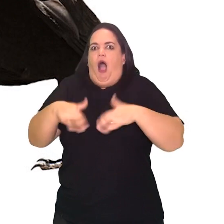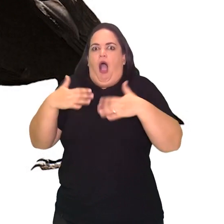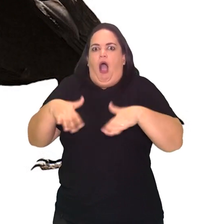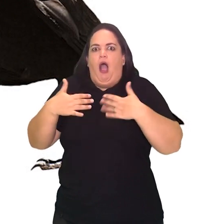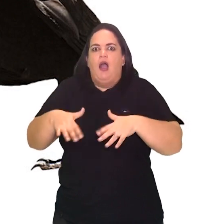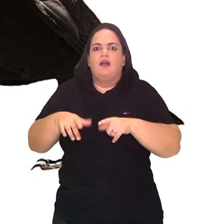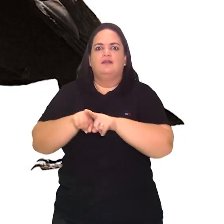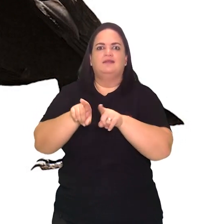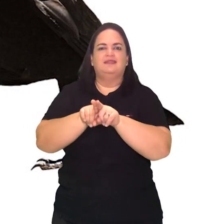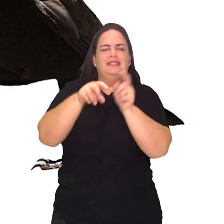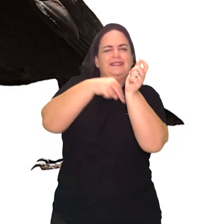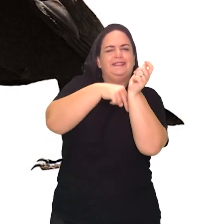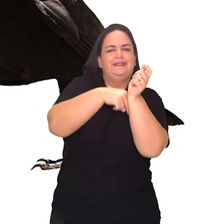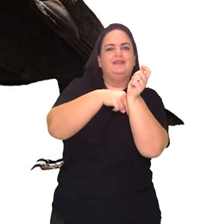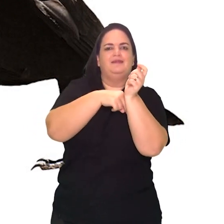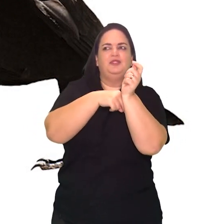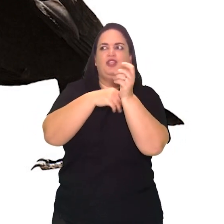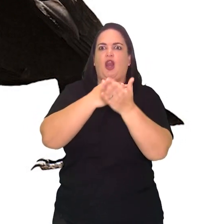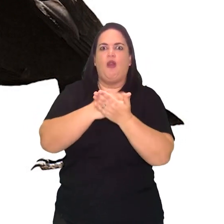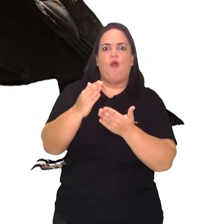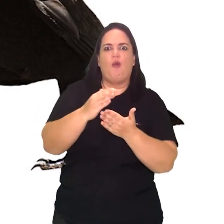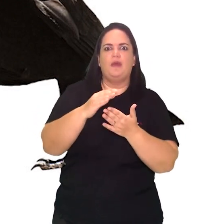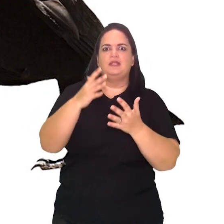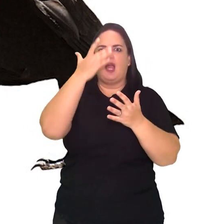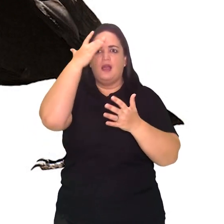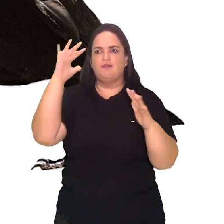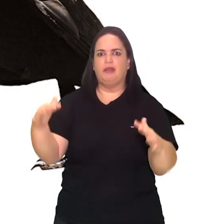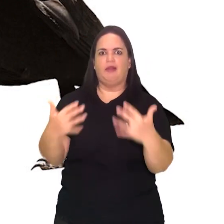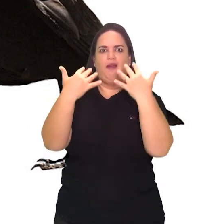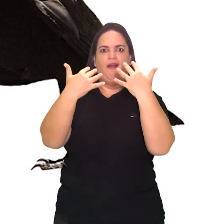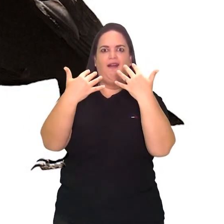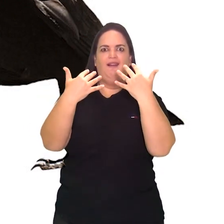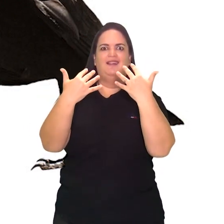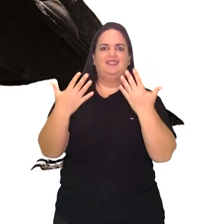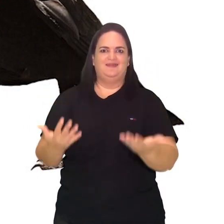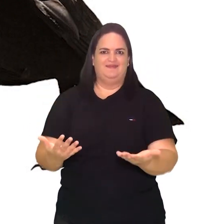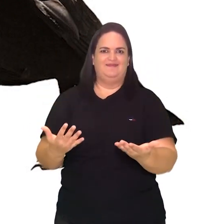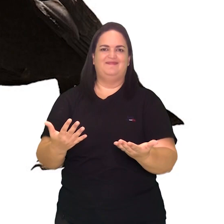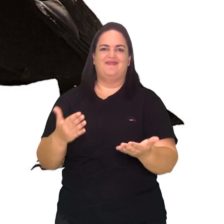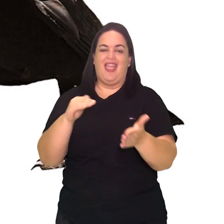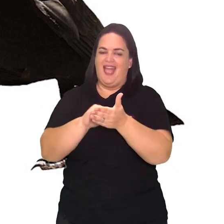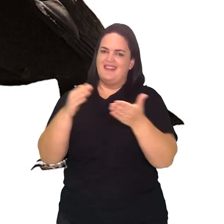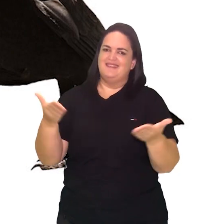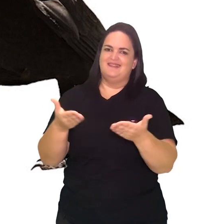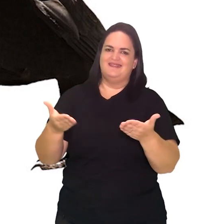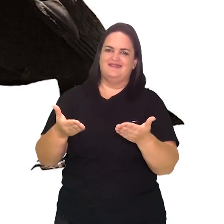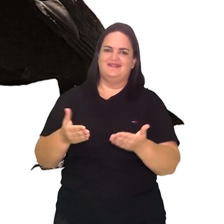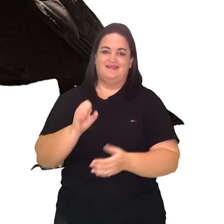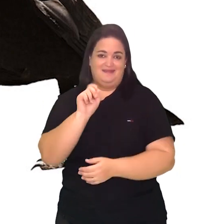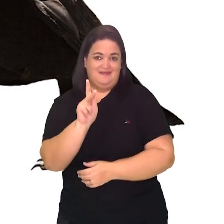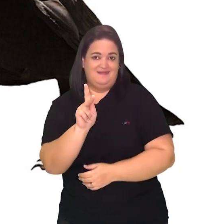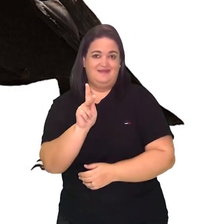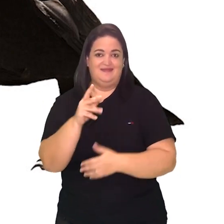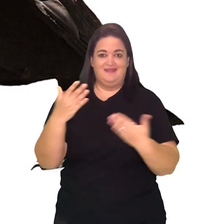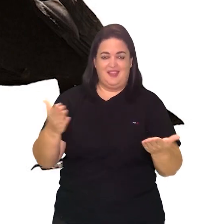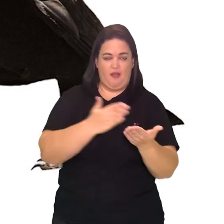popularizado da forma como aconteceu e chegado até nós até hoje. Tá certo? Vamos para a nossa correção?